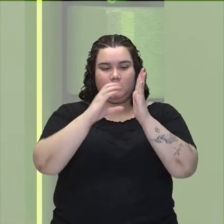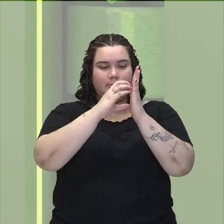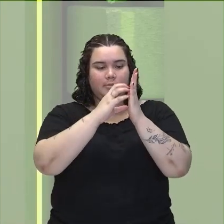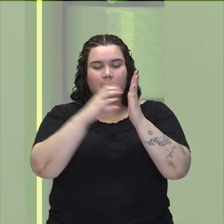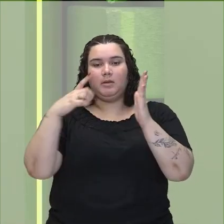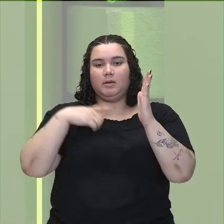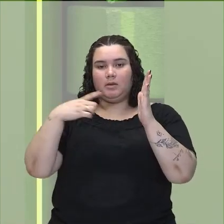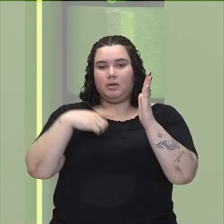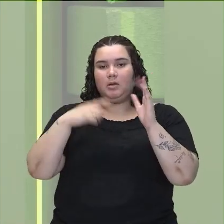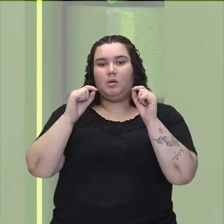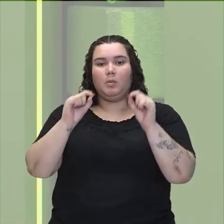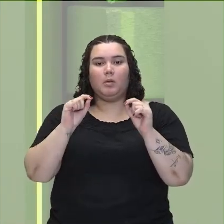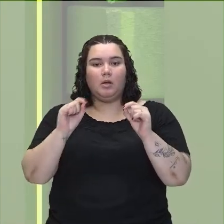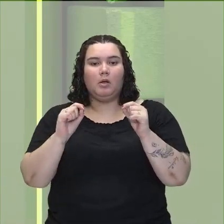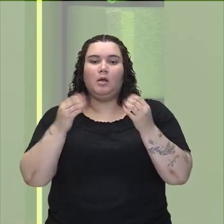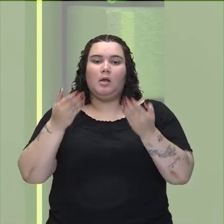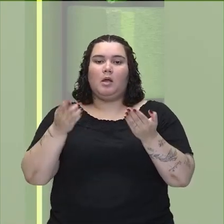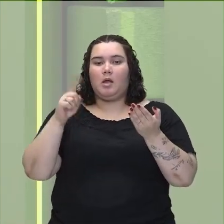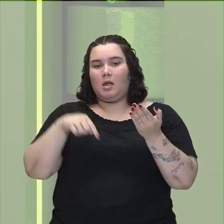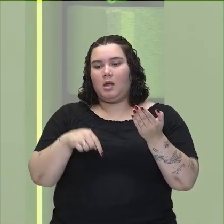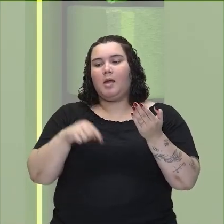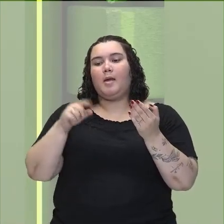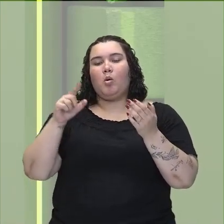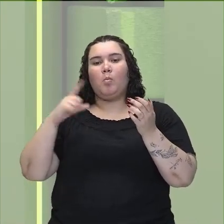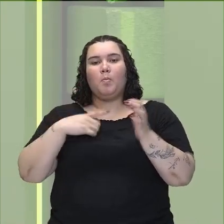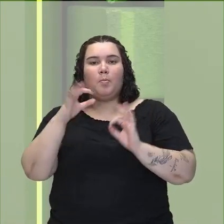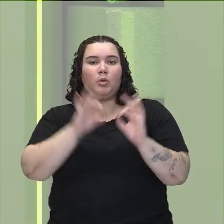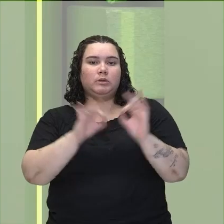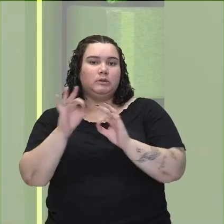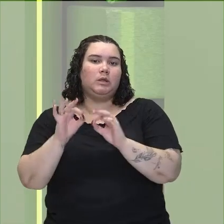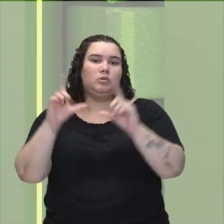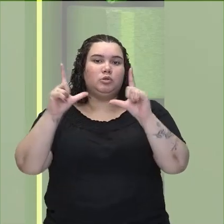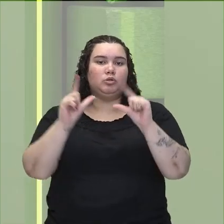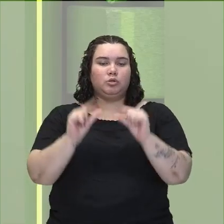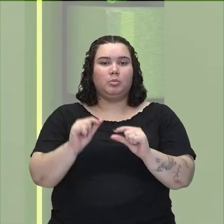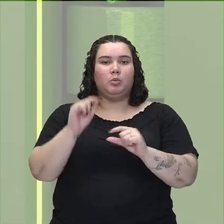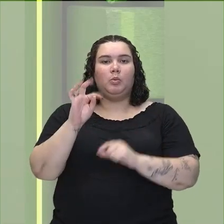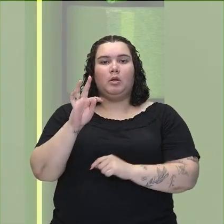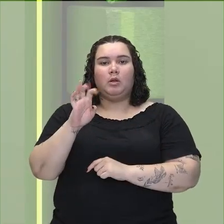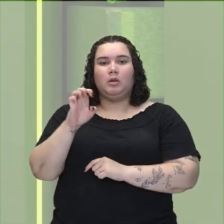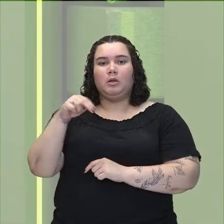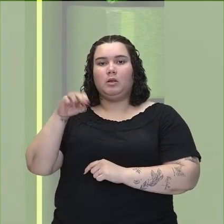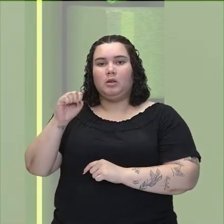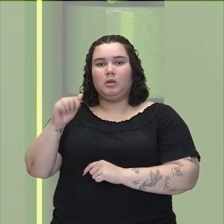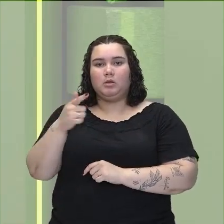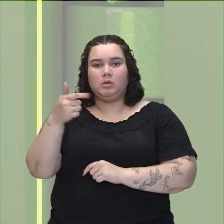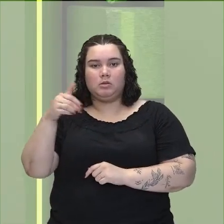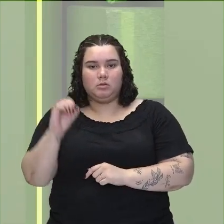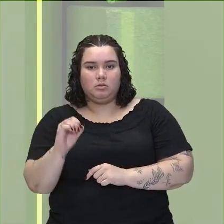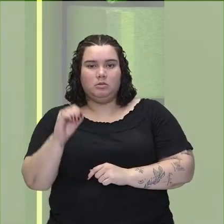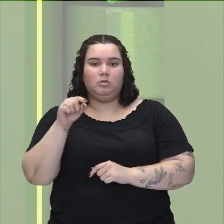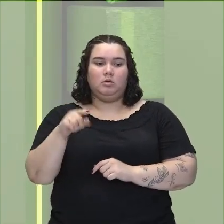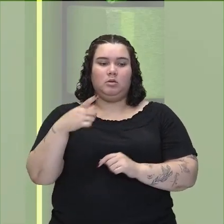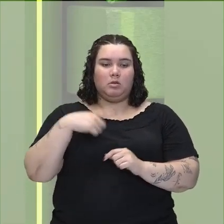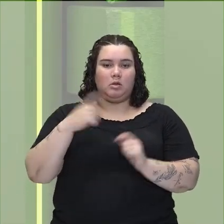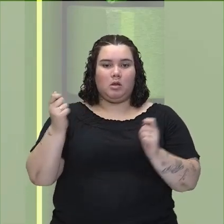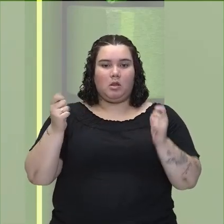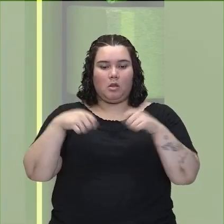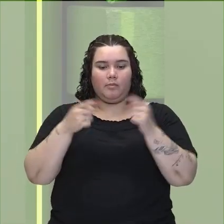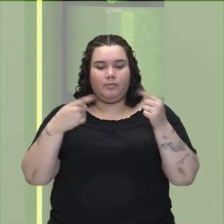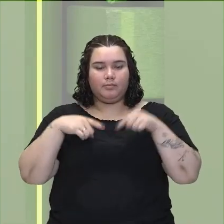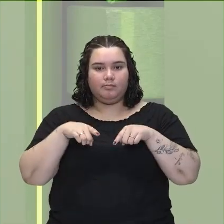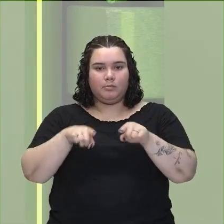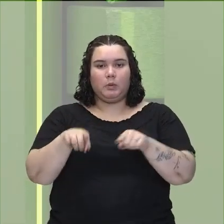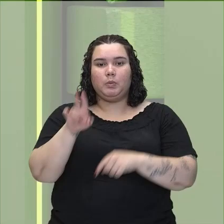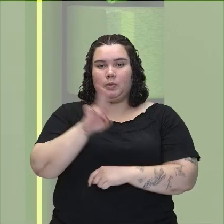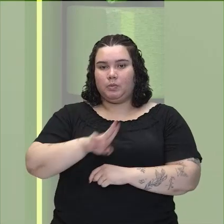é mais um agente que diminui a tensão ali, que transforma a tensão para que ela fique adequada para